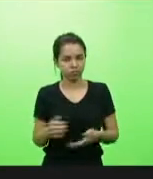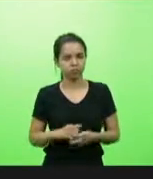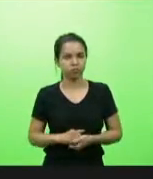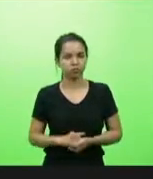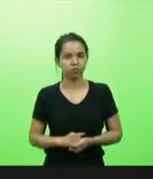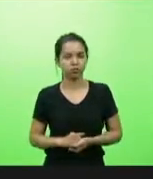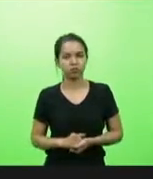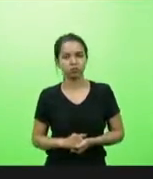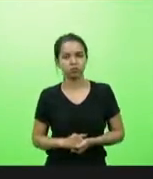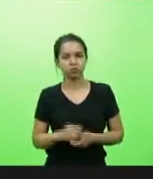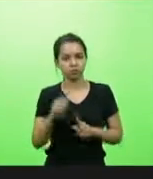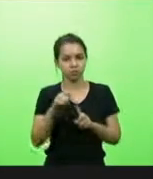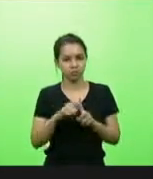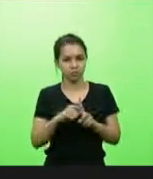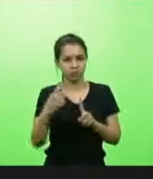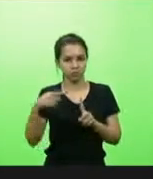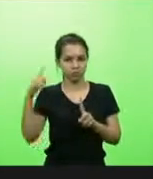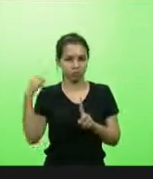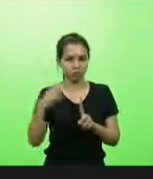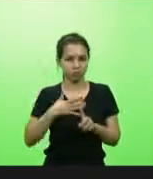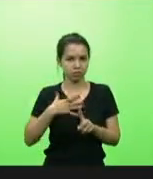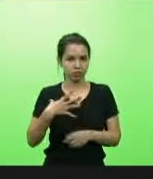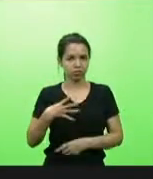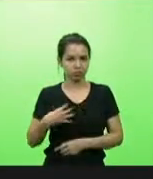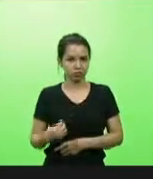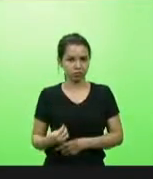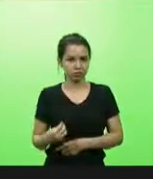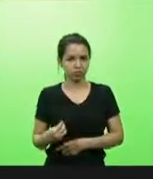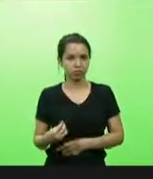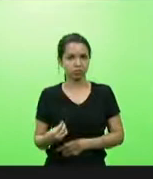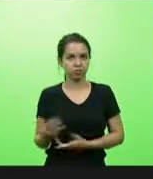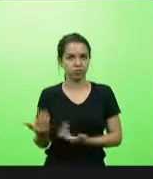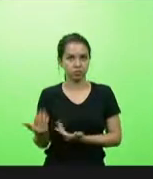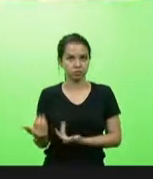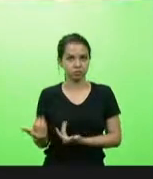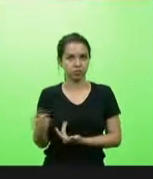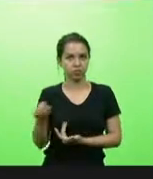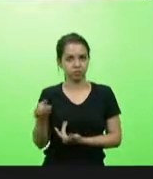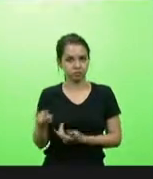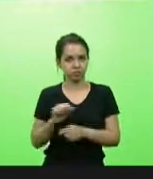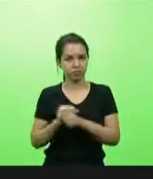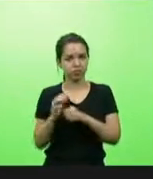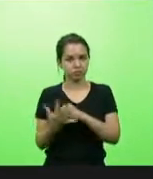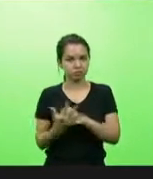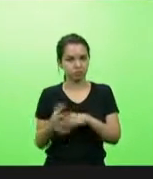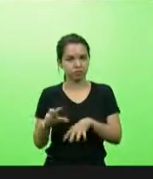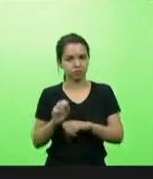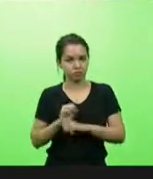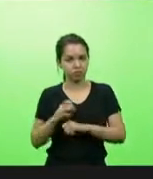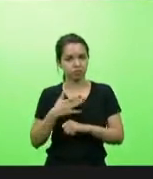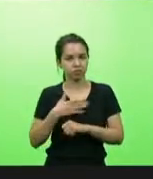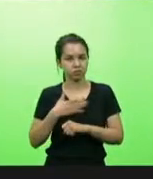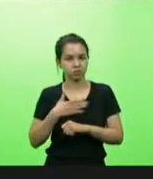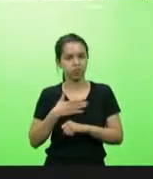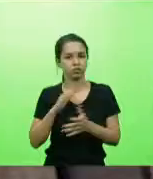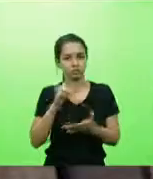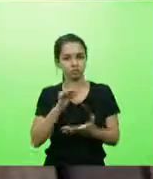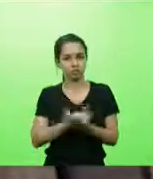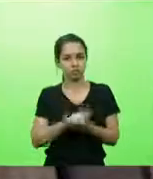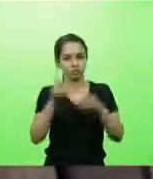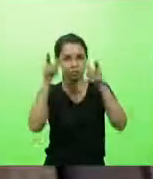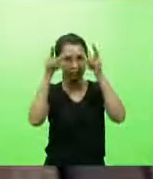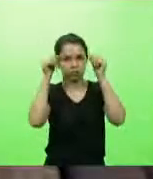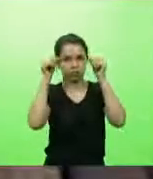Antônio, um mês atrás, a minha filha mais nova teve diagnosticado positivo, a minha esposa, que é a enfermeira, ela